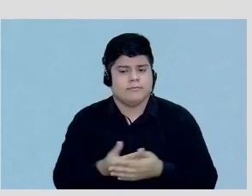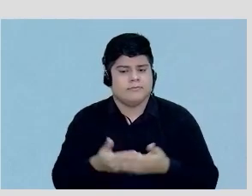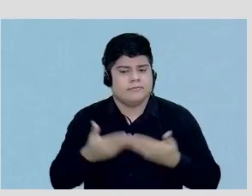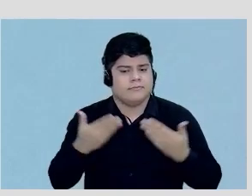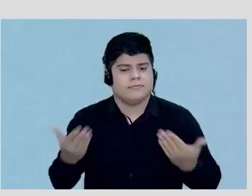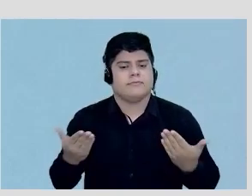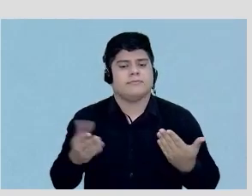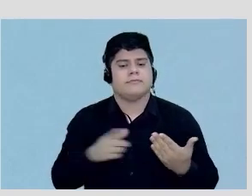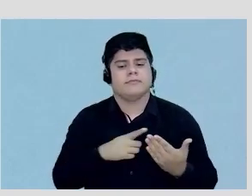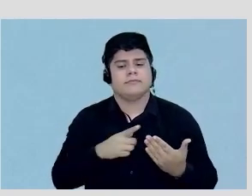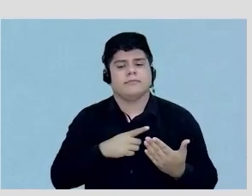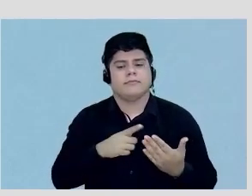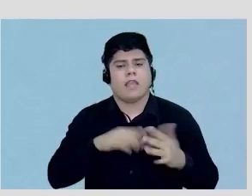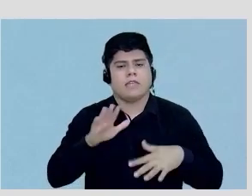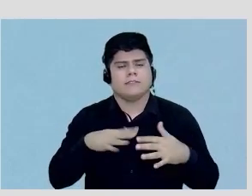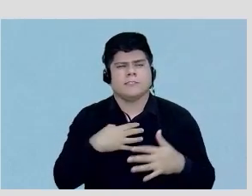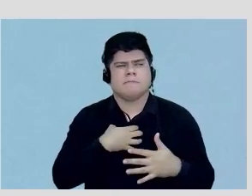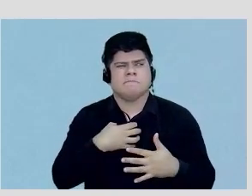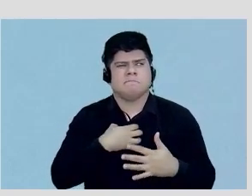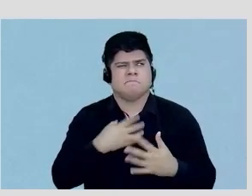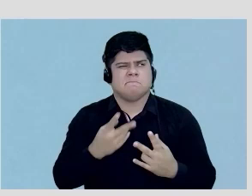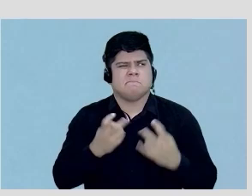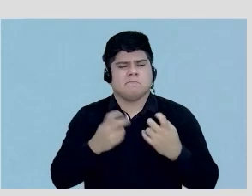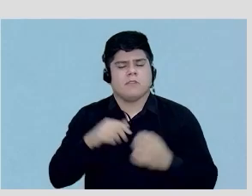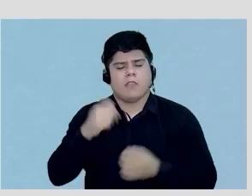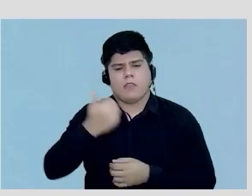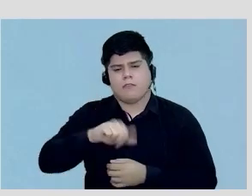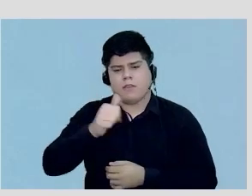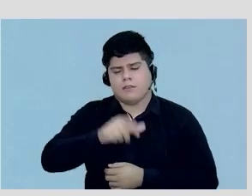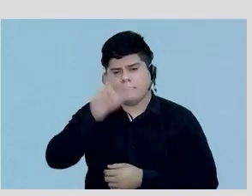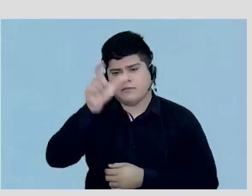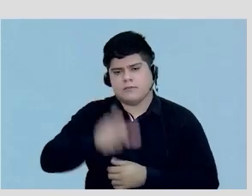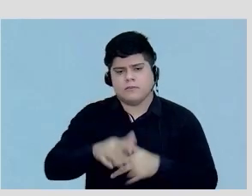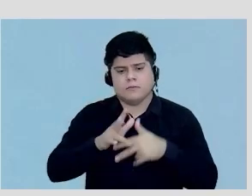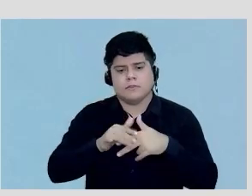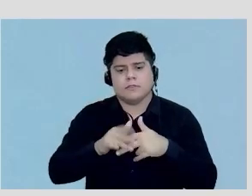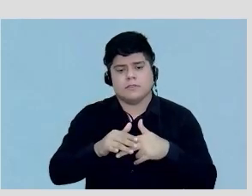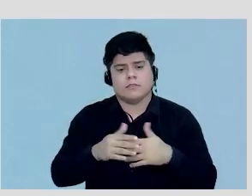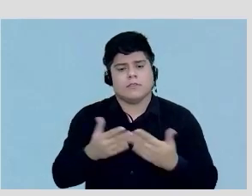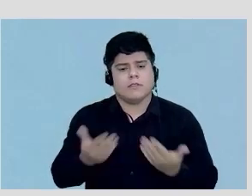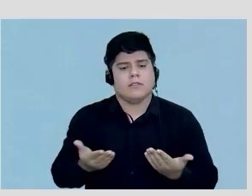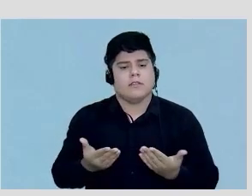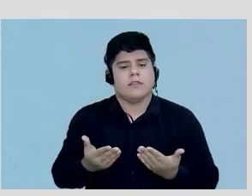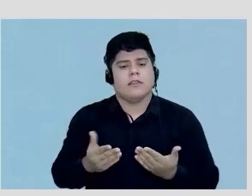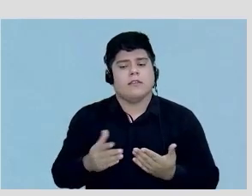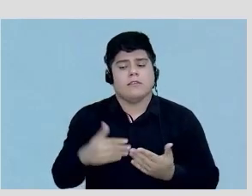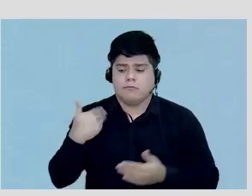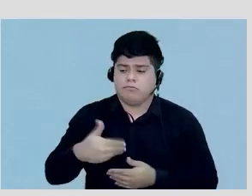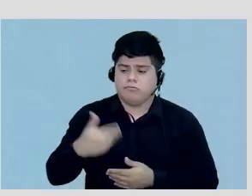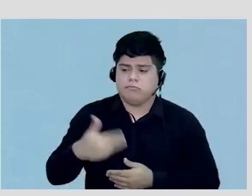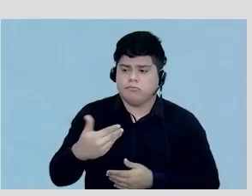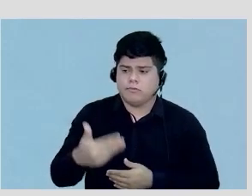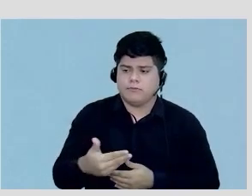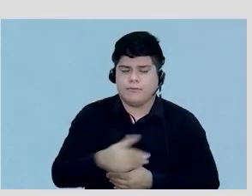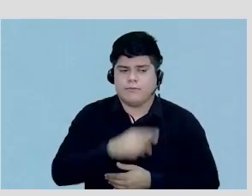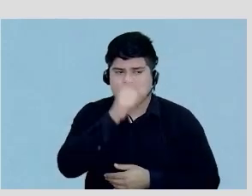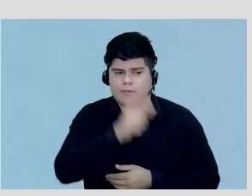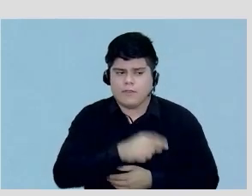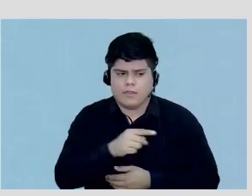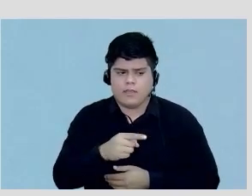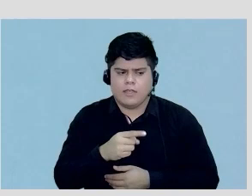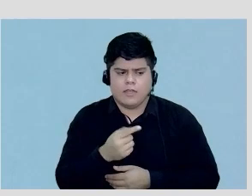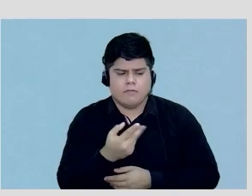algo muitas das vezes intuitivo na avaliação do paciente que nos faz avançar mesmo o paciente está